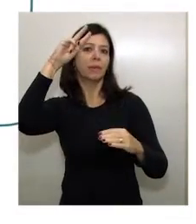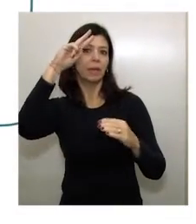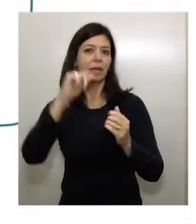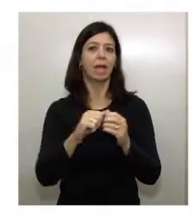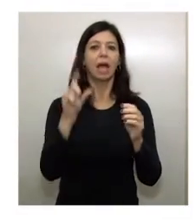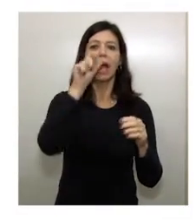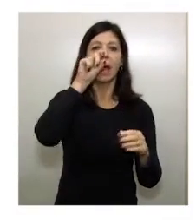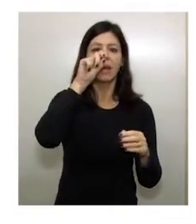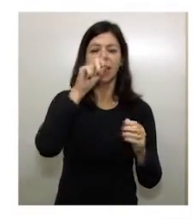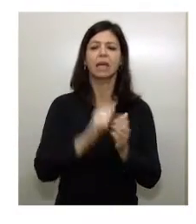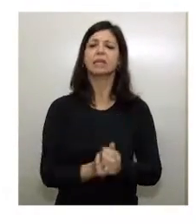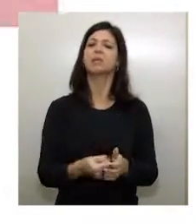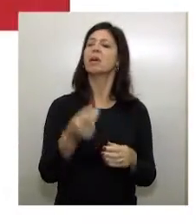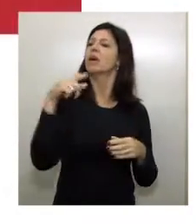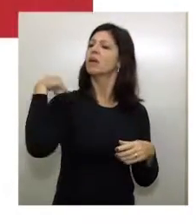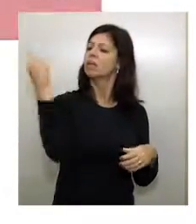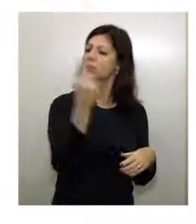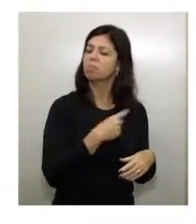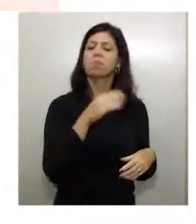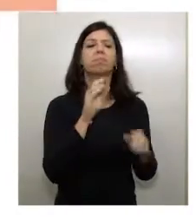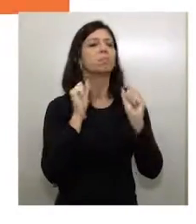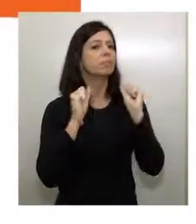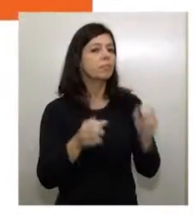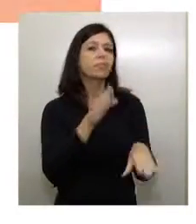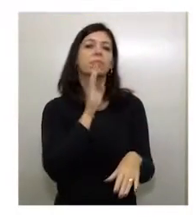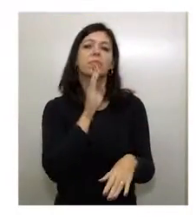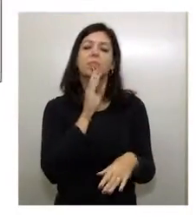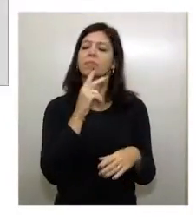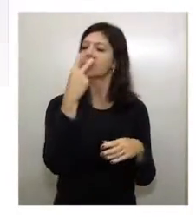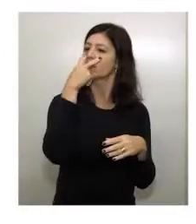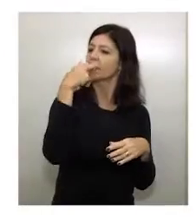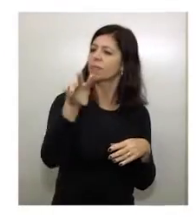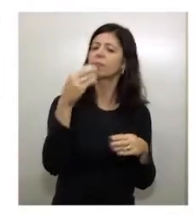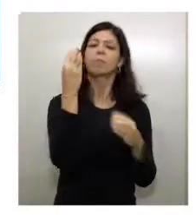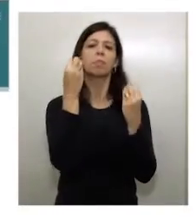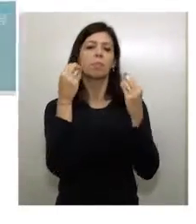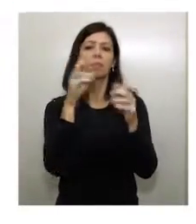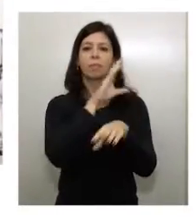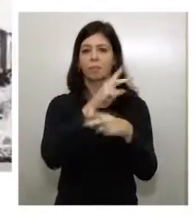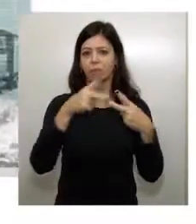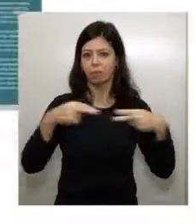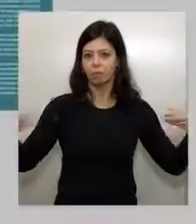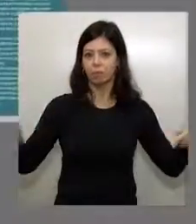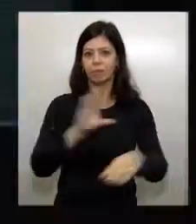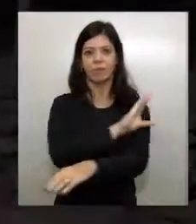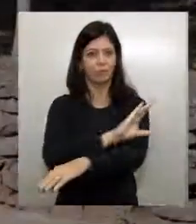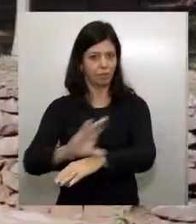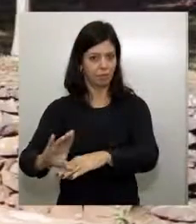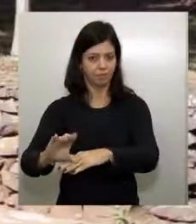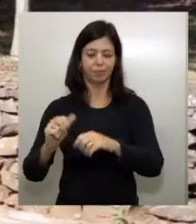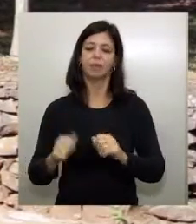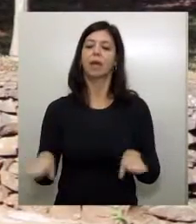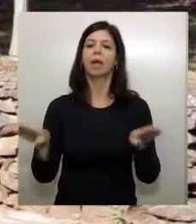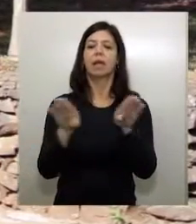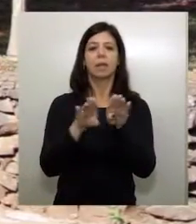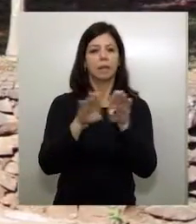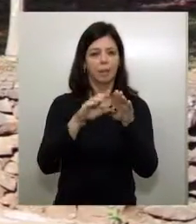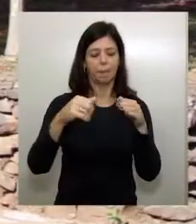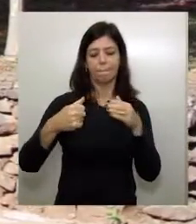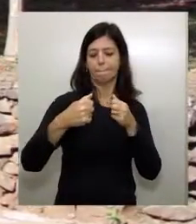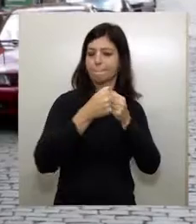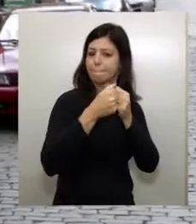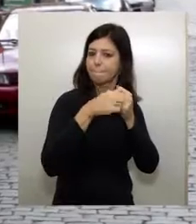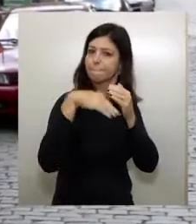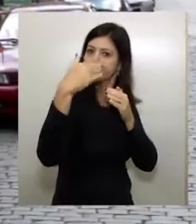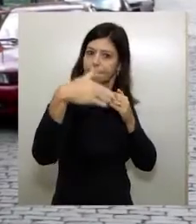de Araras, onde se faz uma viagem mágica no tempo e na identidade cultural da cidade. No mesmo calçadão,